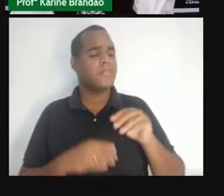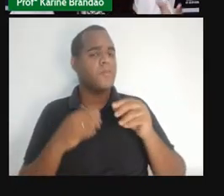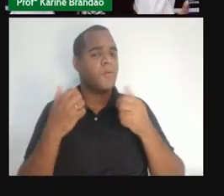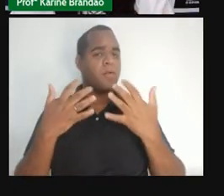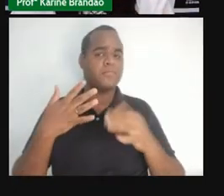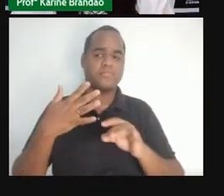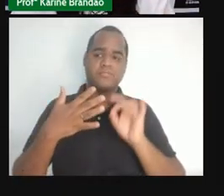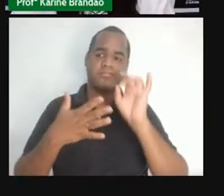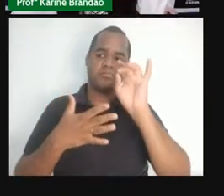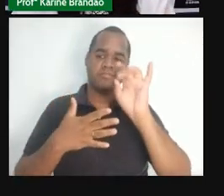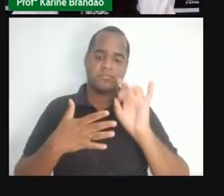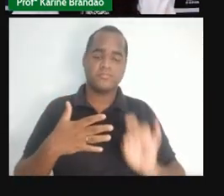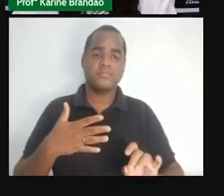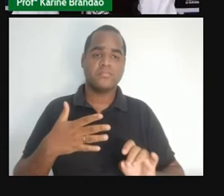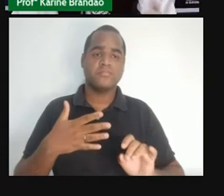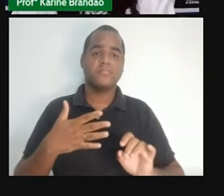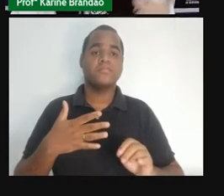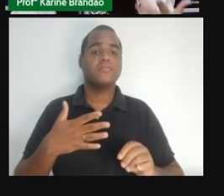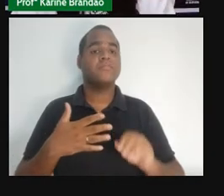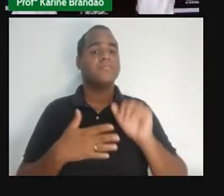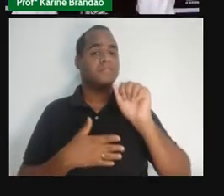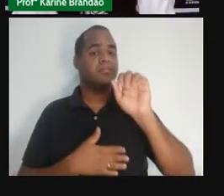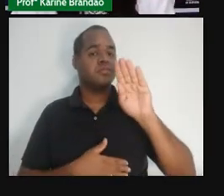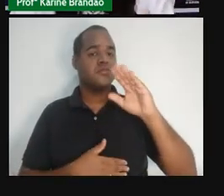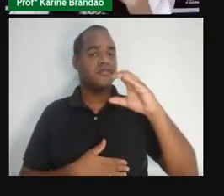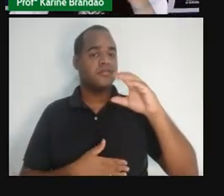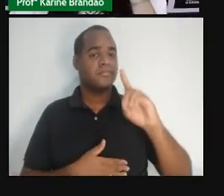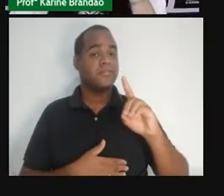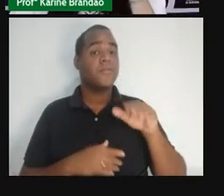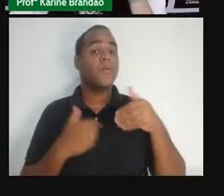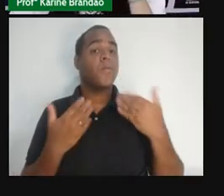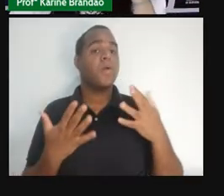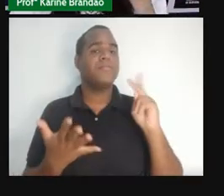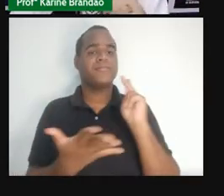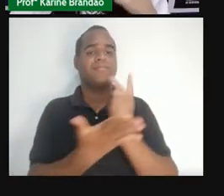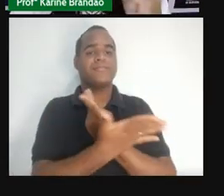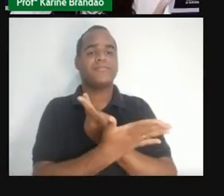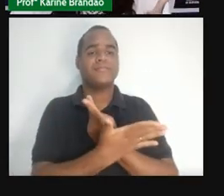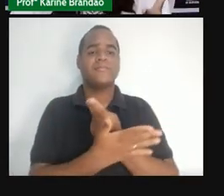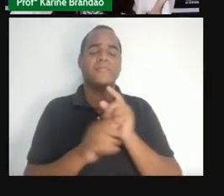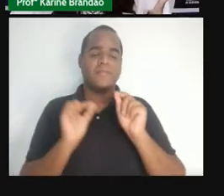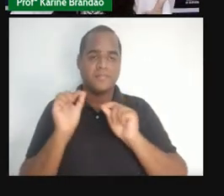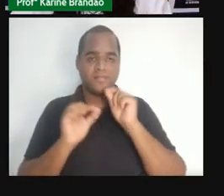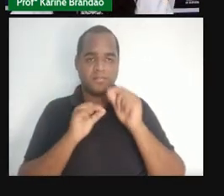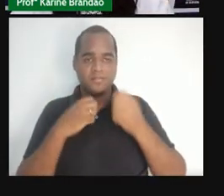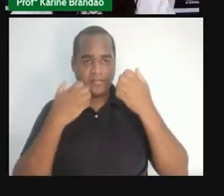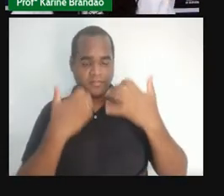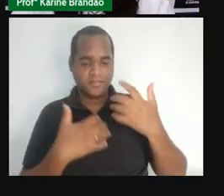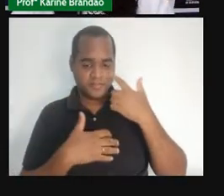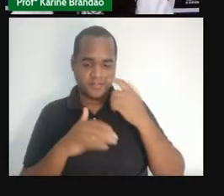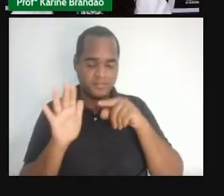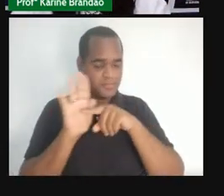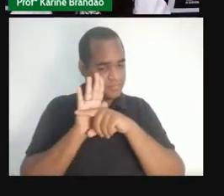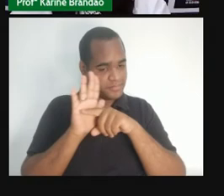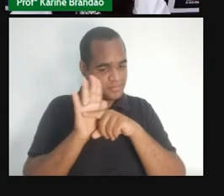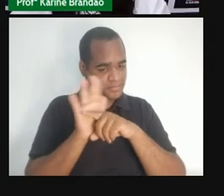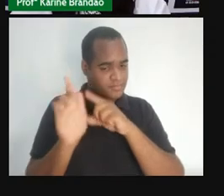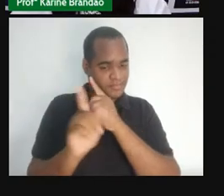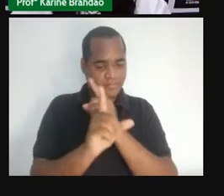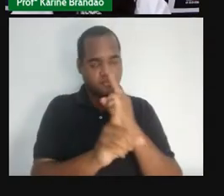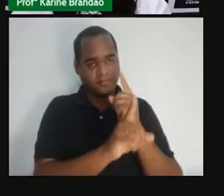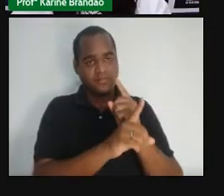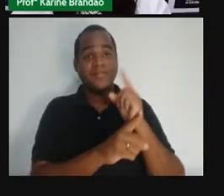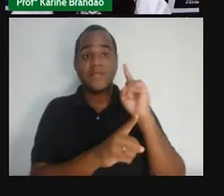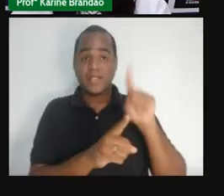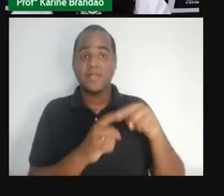alternativas, A, B, C e D, é a errada, certo? Então, a gente vai achar o erro. A camisinha